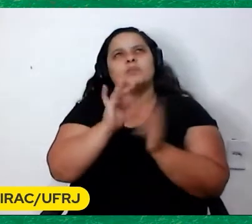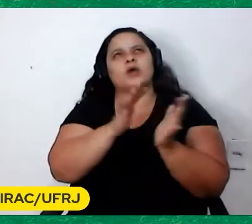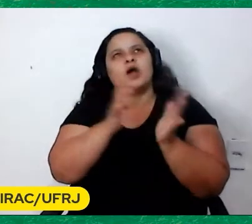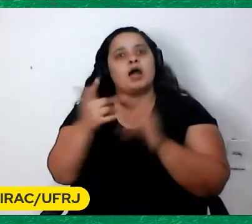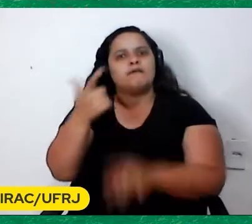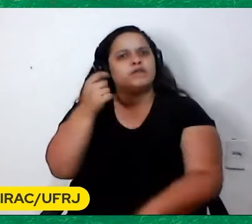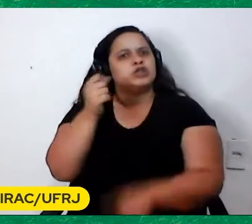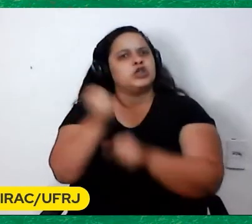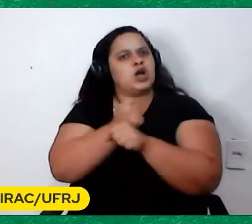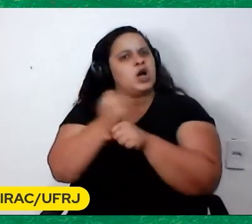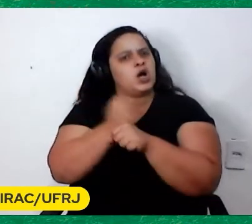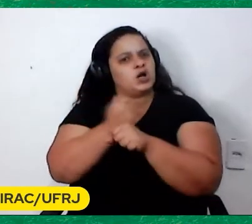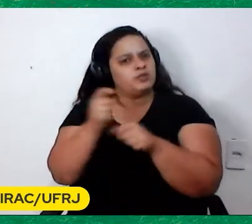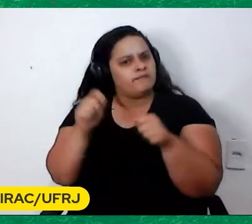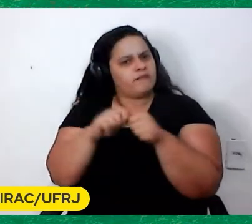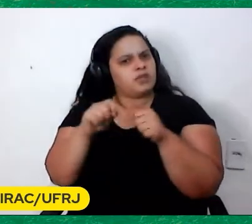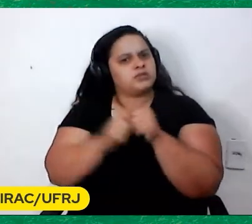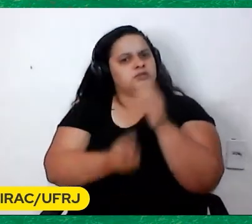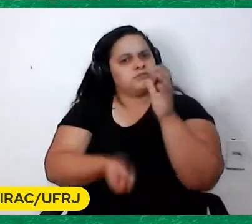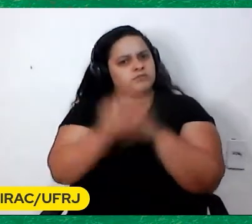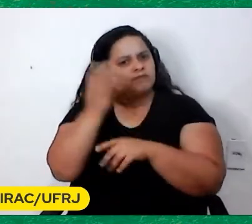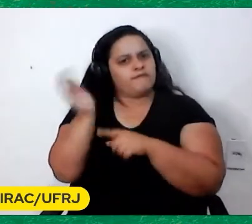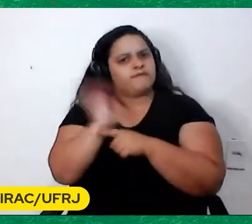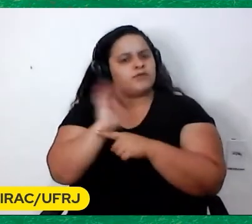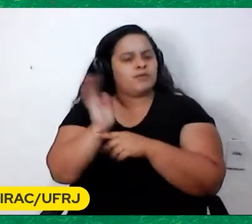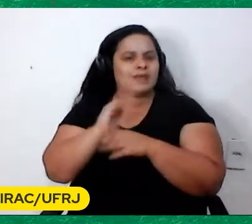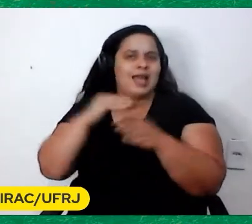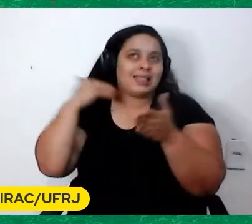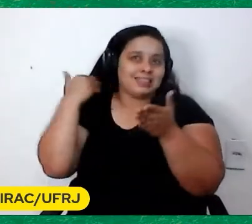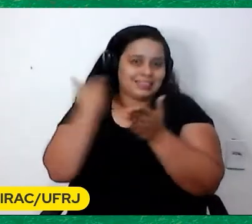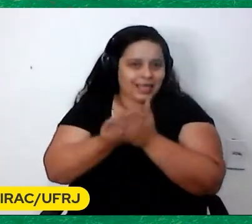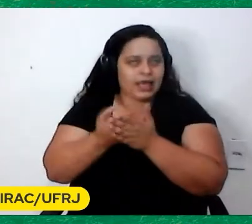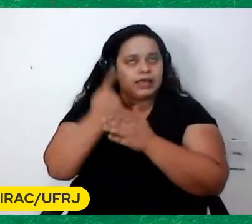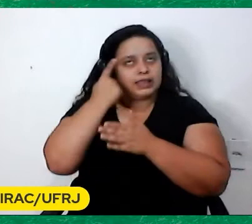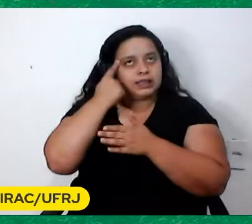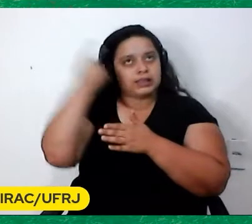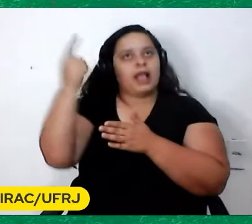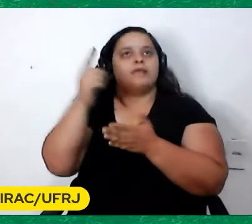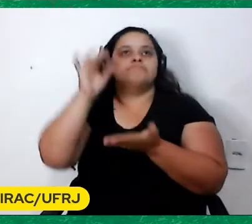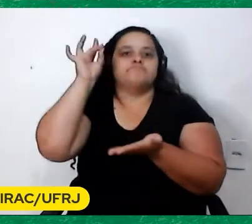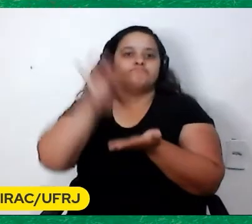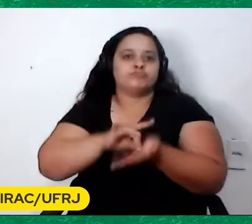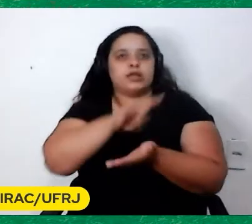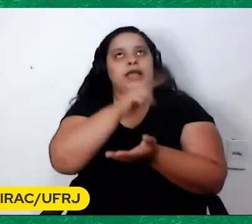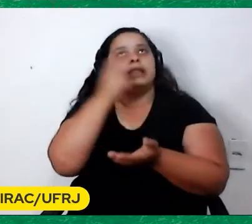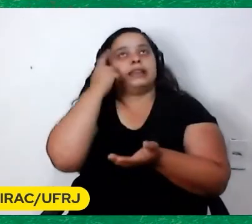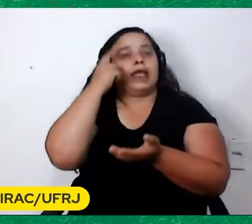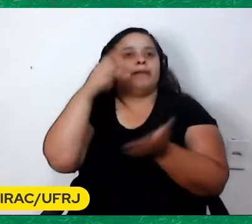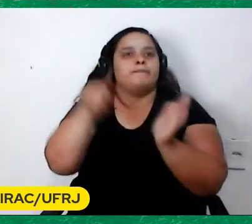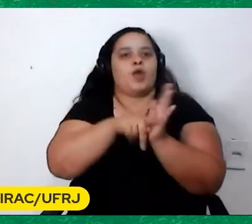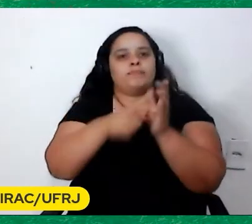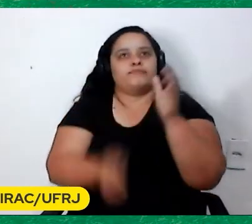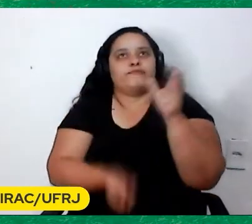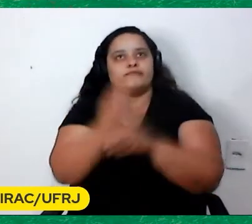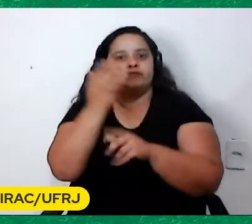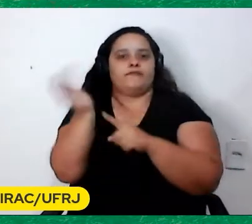Para fazer o filme Mais ou menos Até concretizar a ideia Que ele tinha De fazer esse filme Eu